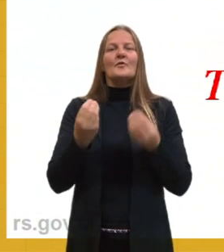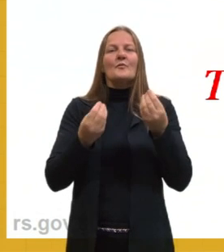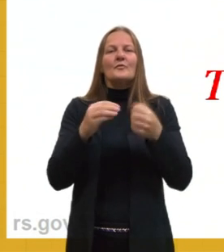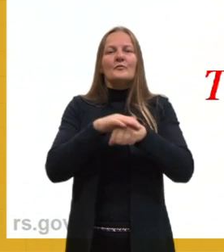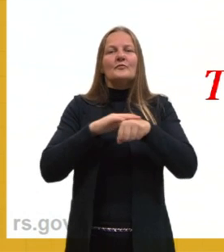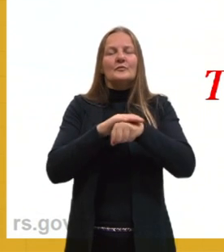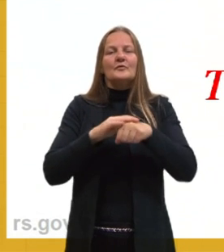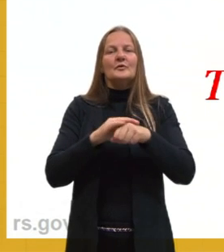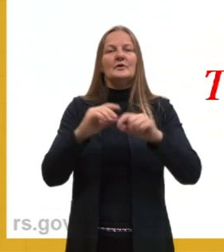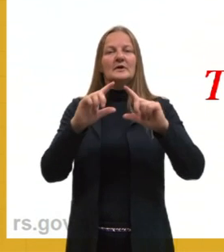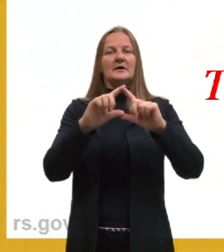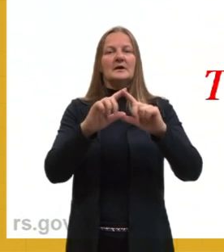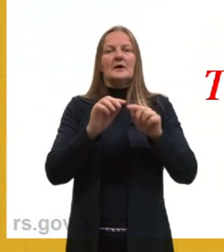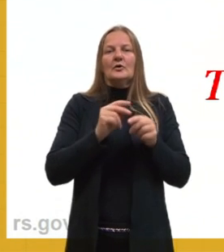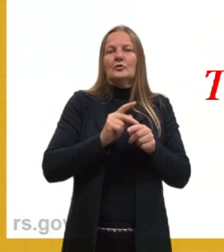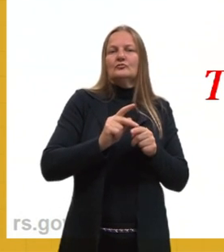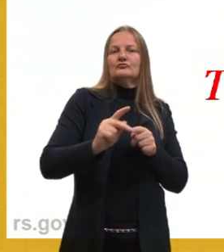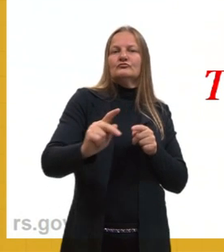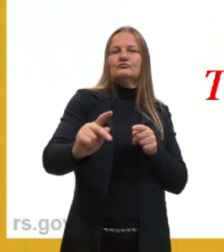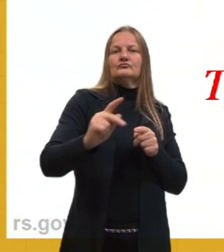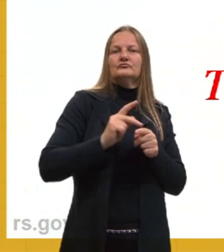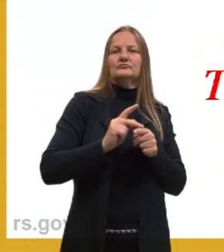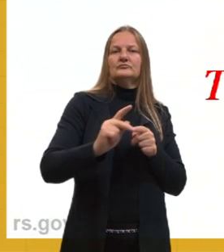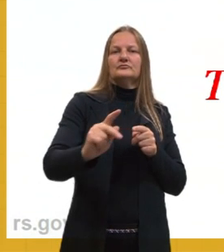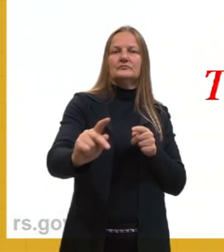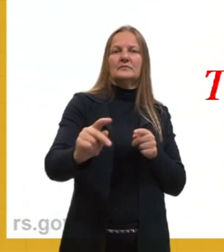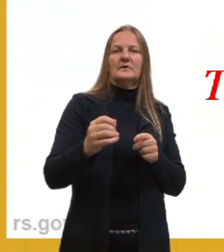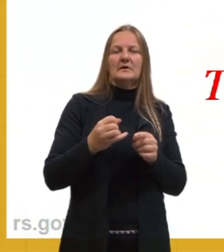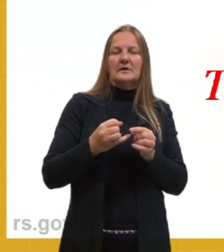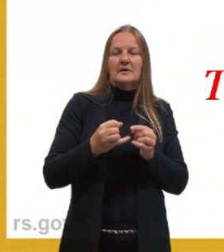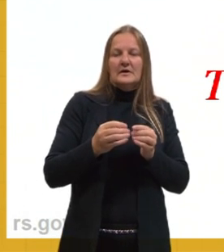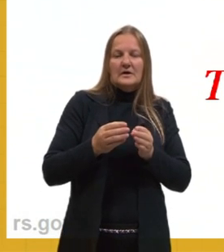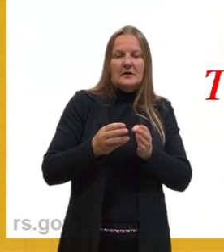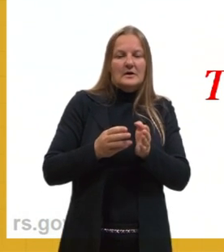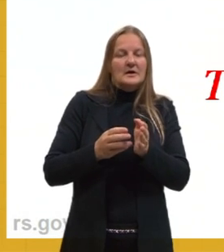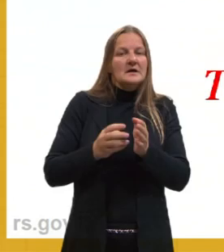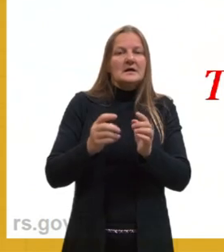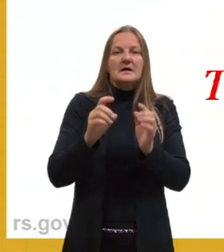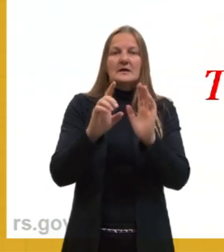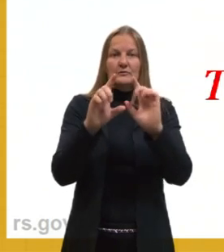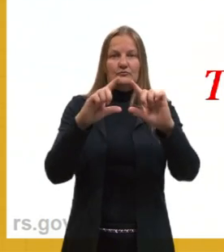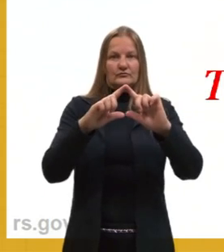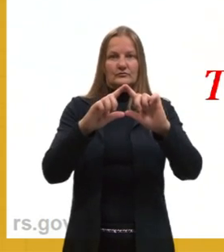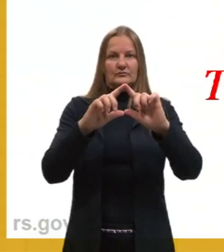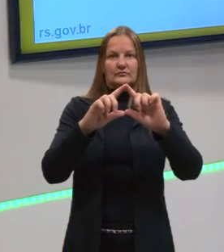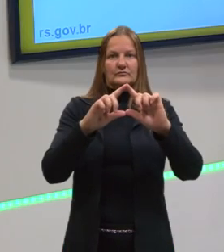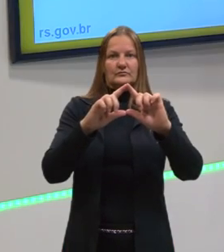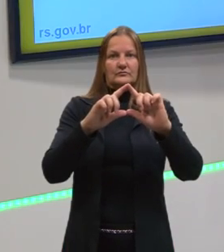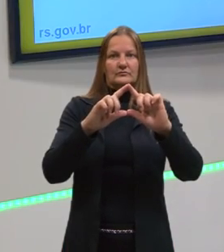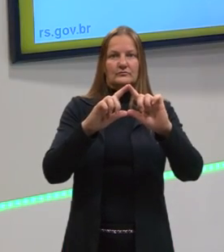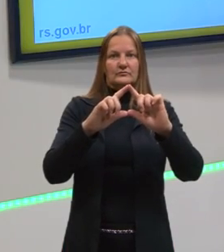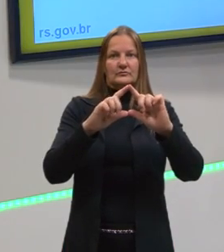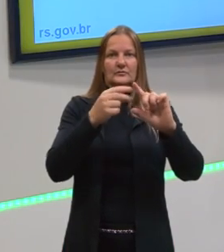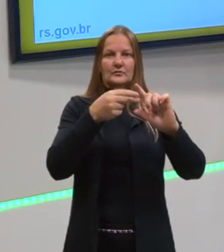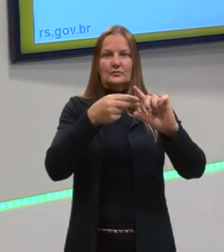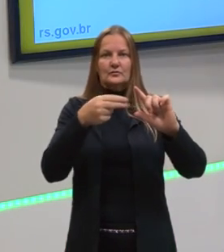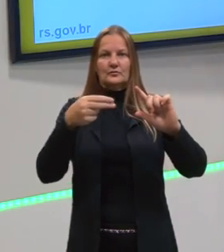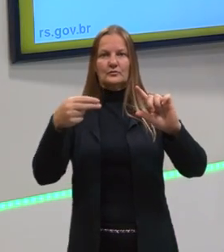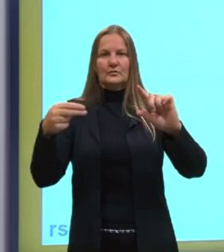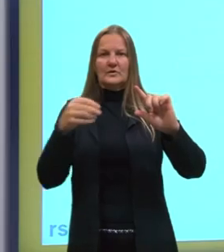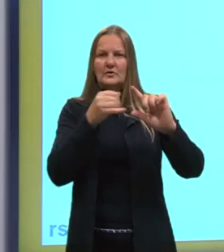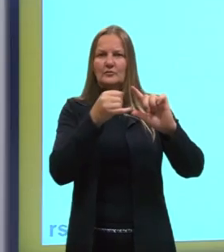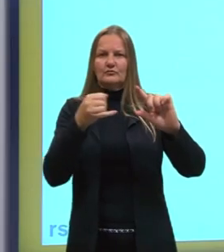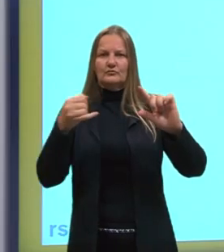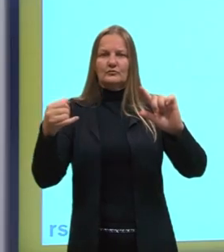sobre a dilatação linear, que é a mais comum que a gente acaba vendo, bastante. Então, gente tem aqui um certo material, ele vai